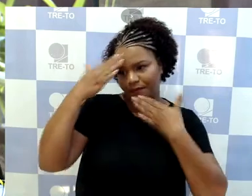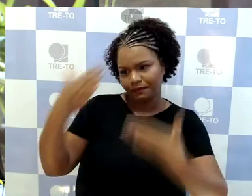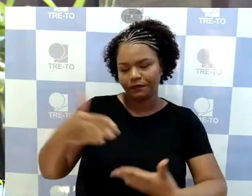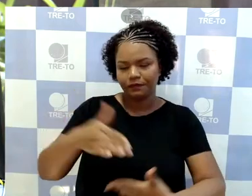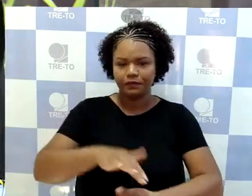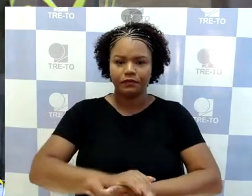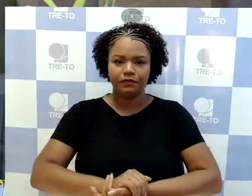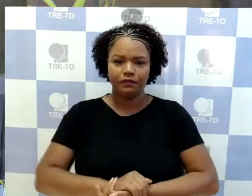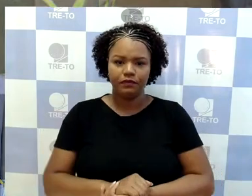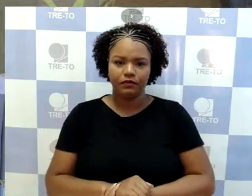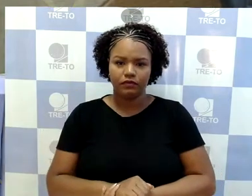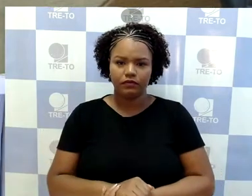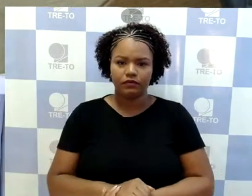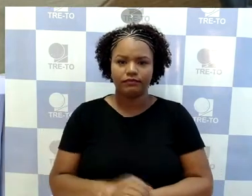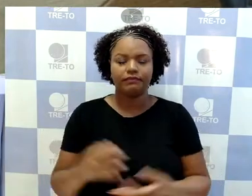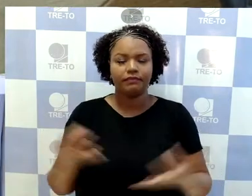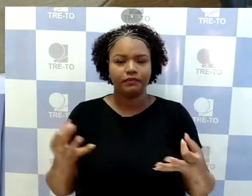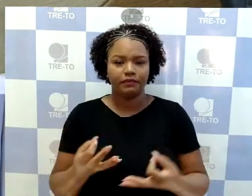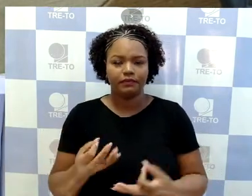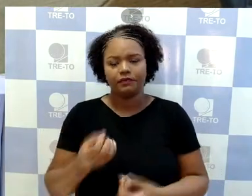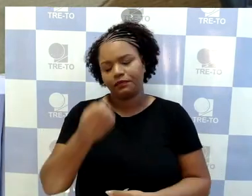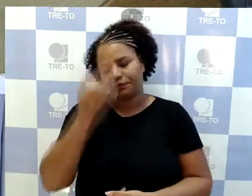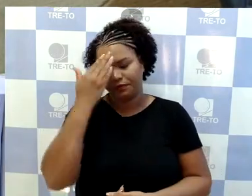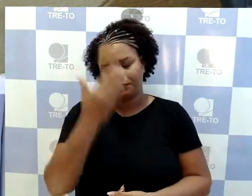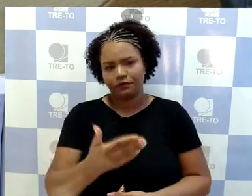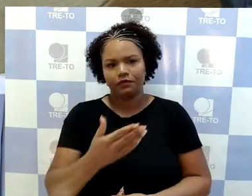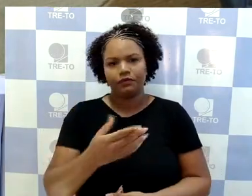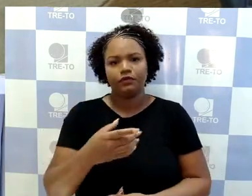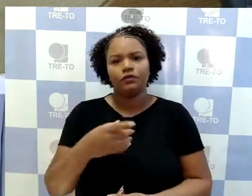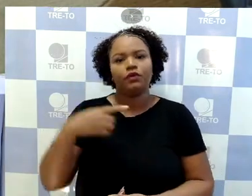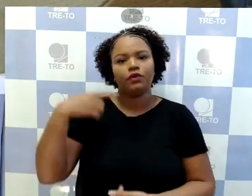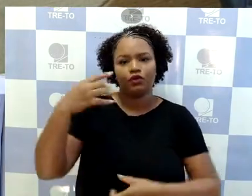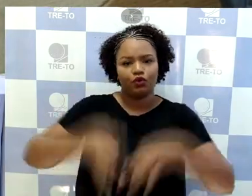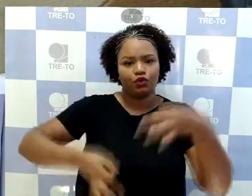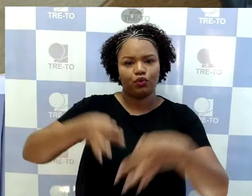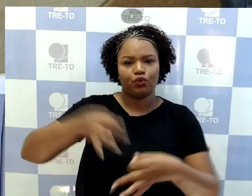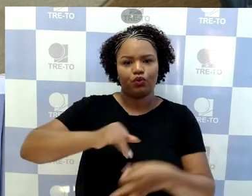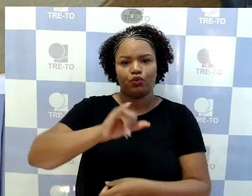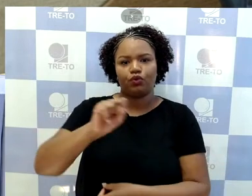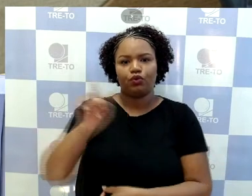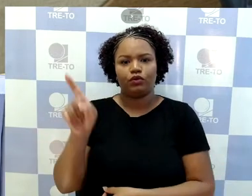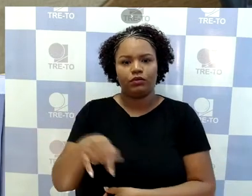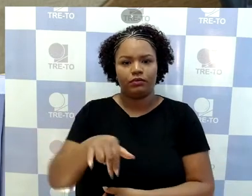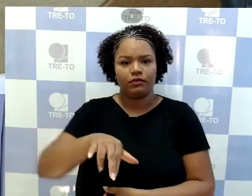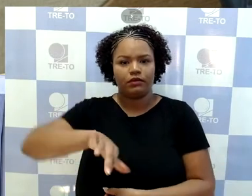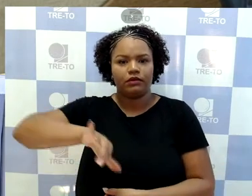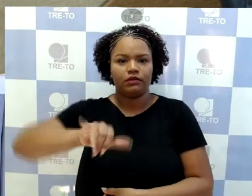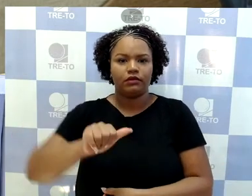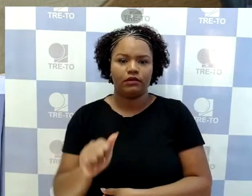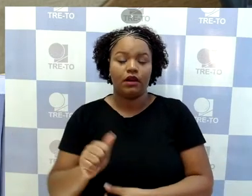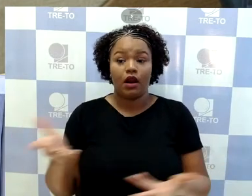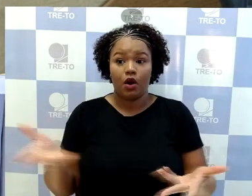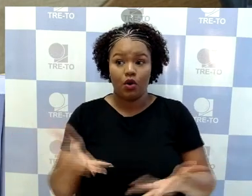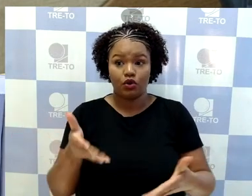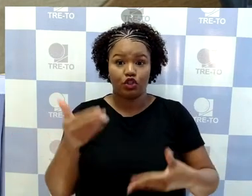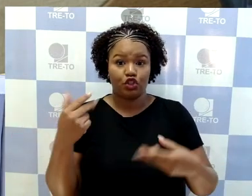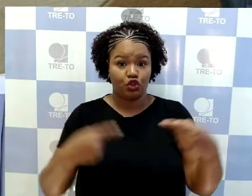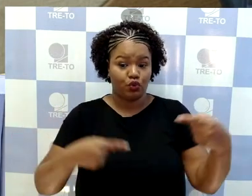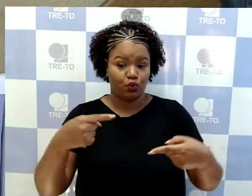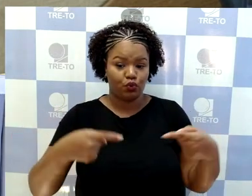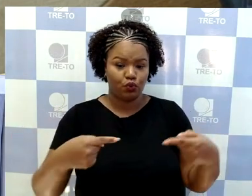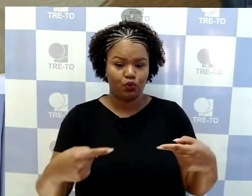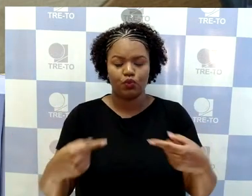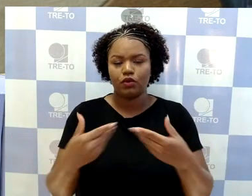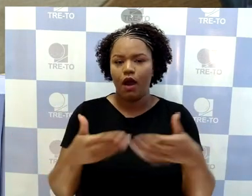Obrigado, doutor Zé Maria. Agora, então, está em discussão, em julgamento, essa proposta. A